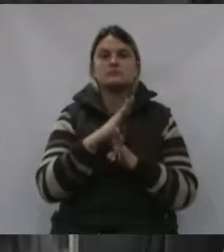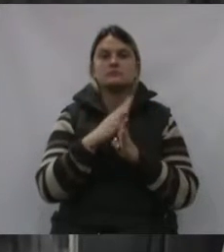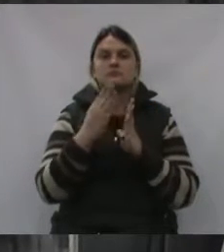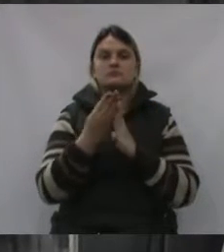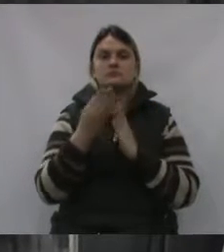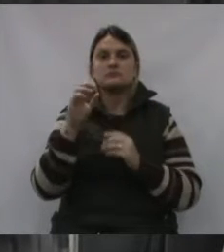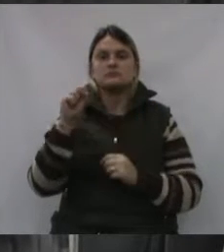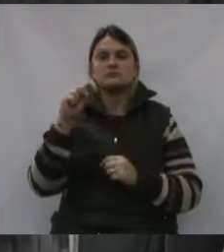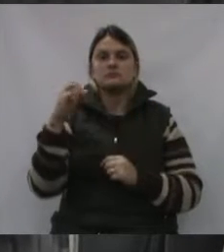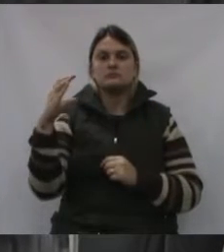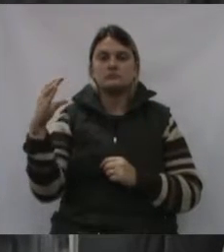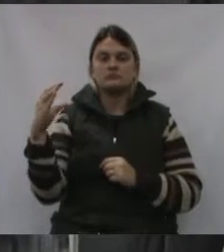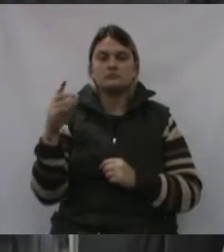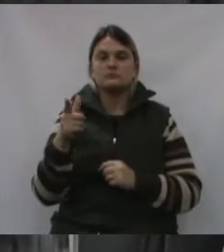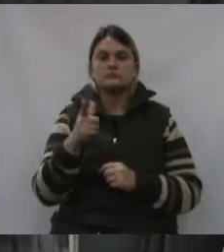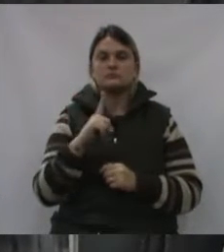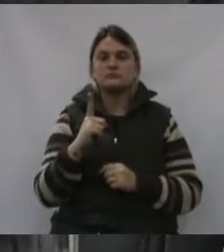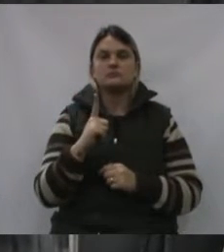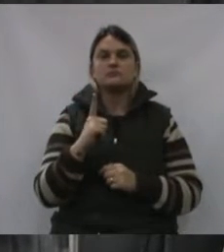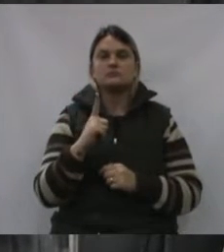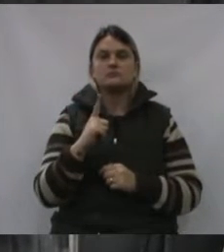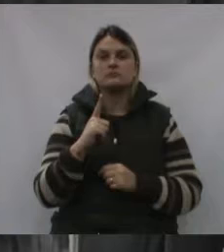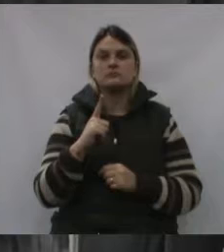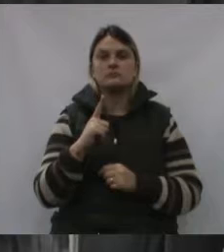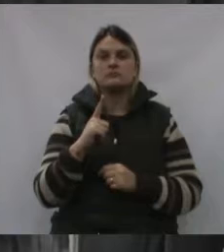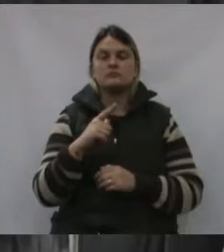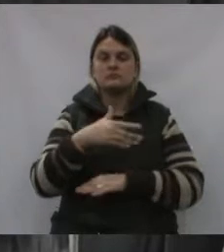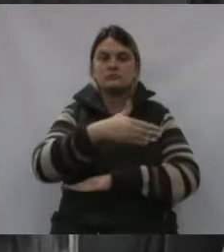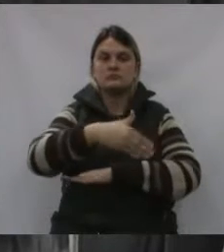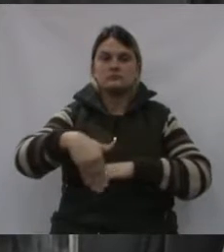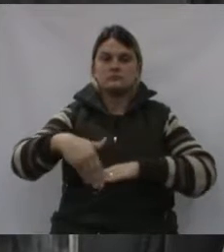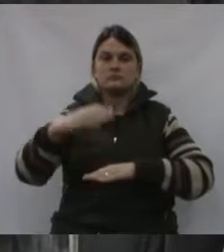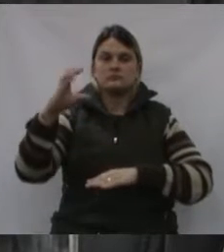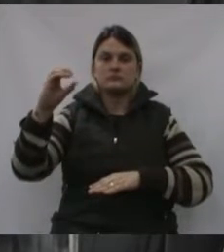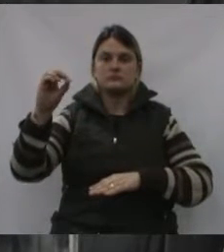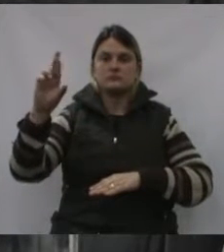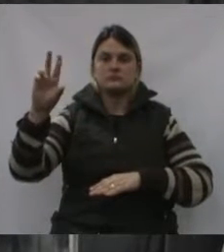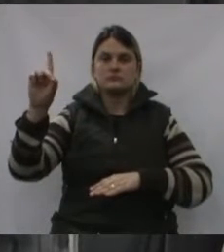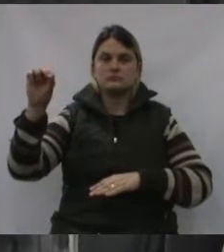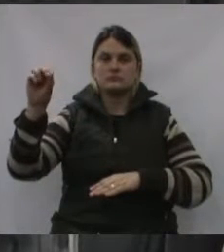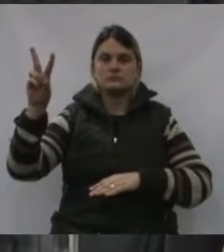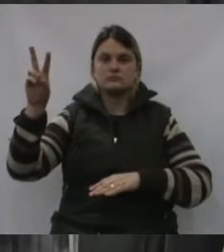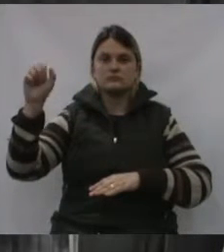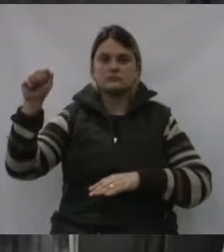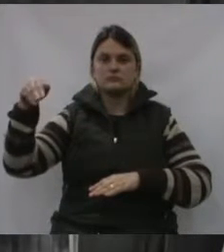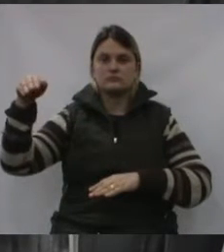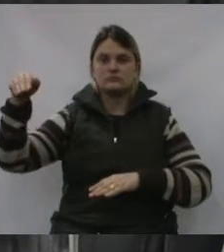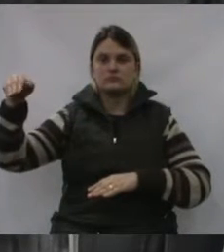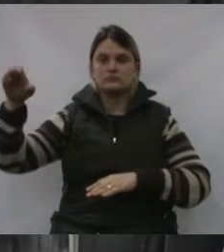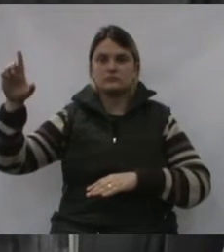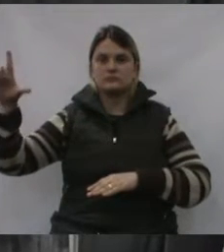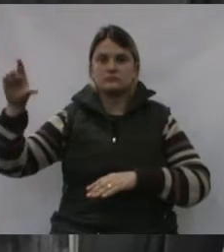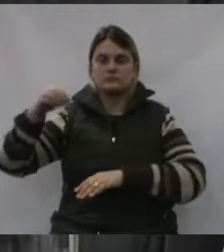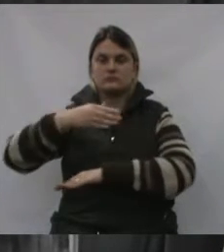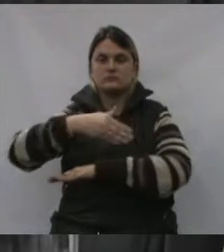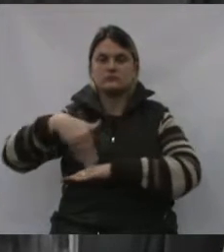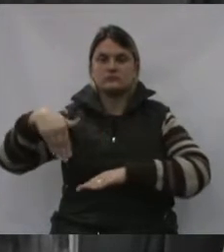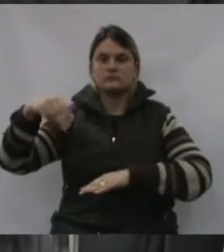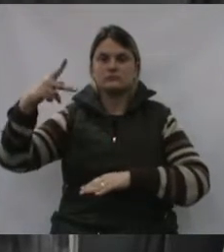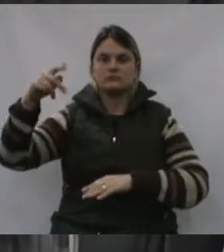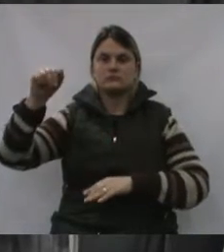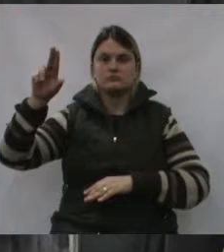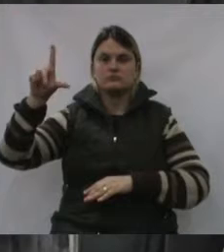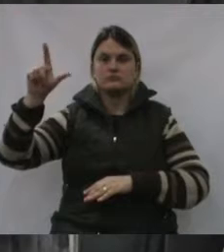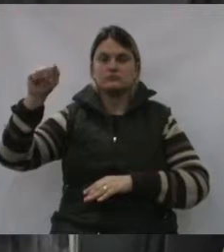tem ali as confluências da rua Cordova e Frederico de Mello com a Paula Freitas, próxima ao ginásio de São